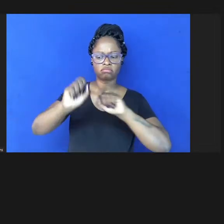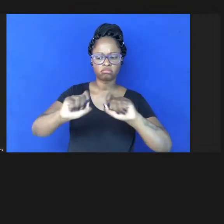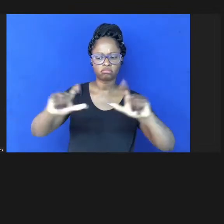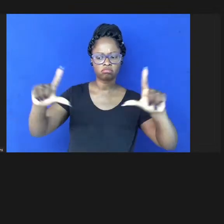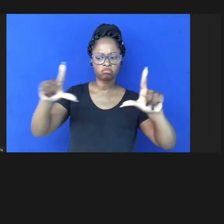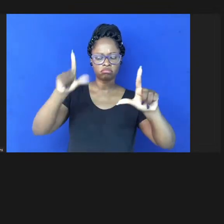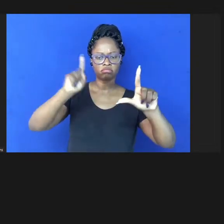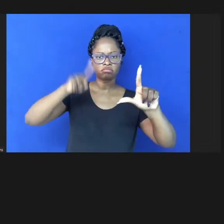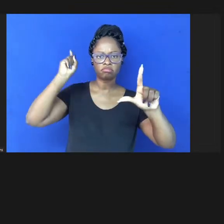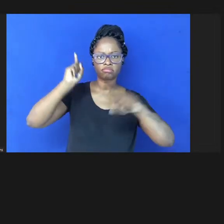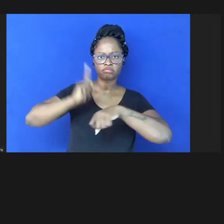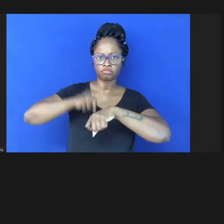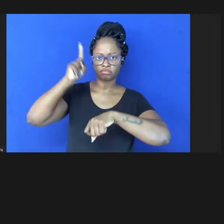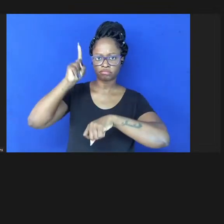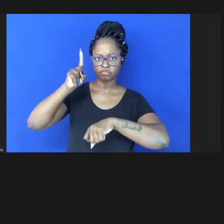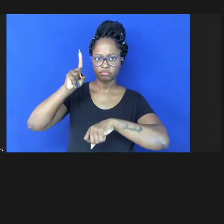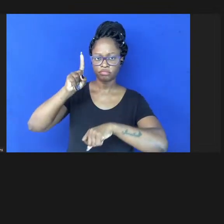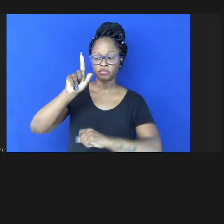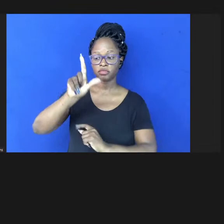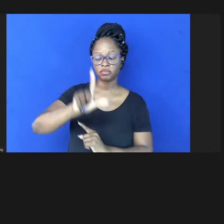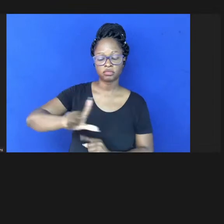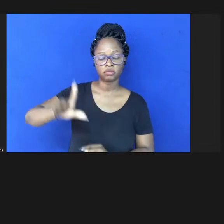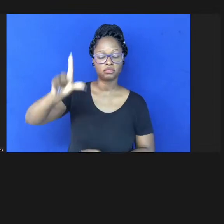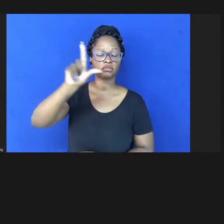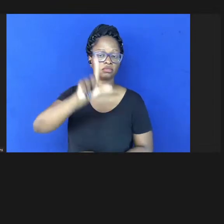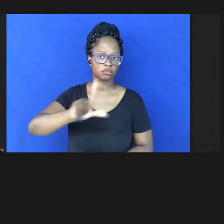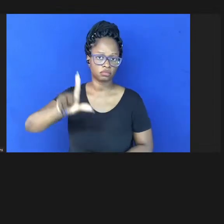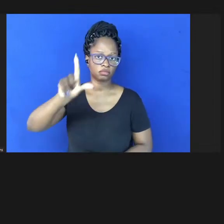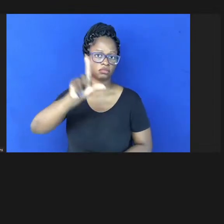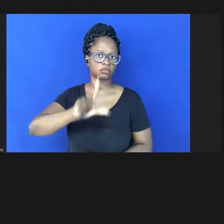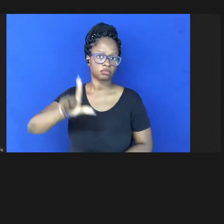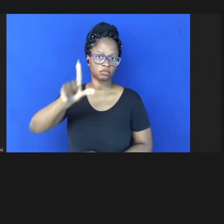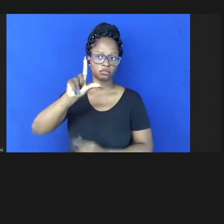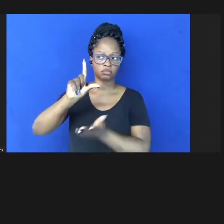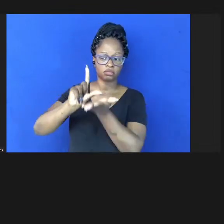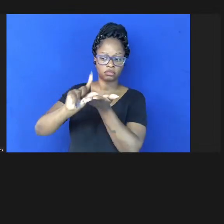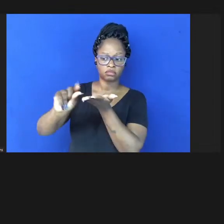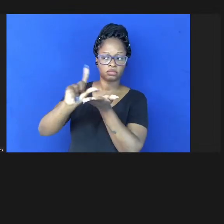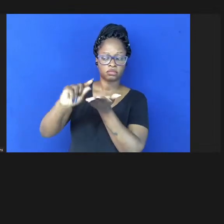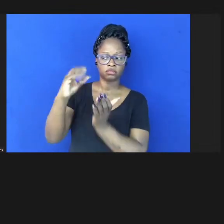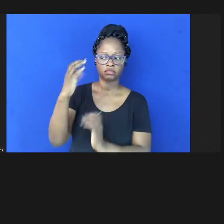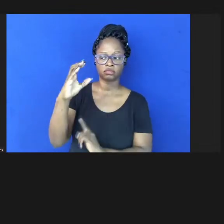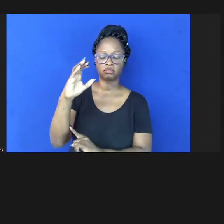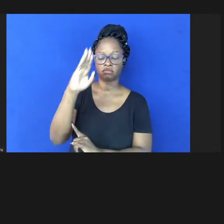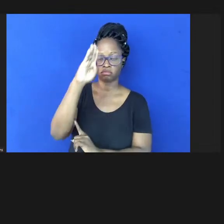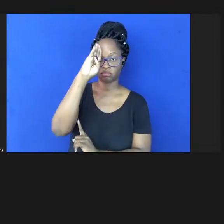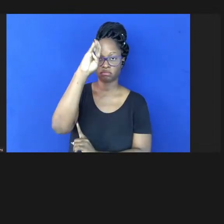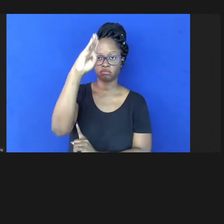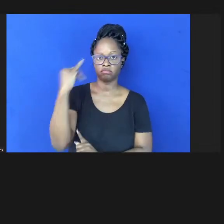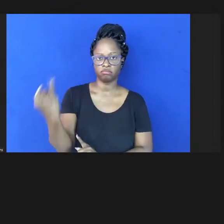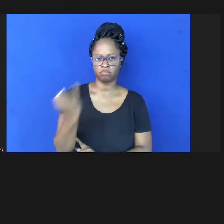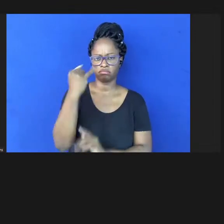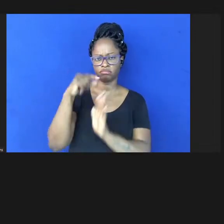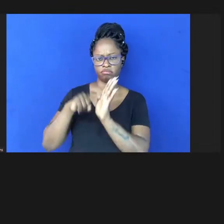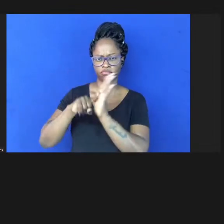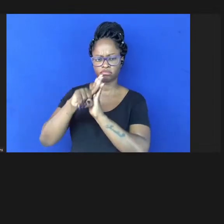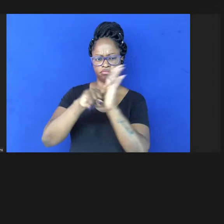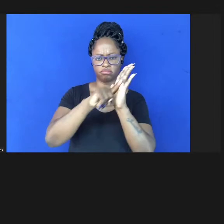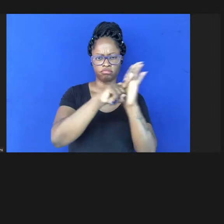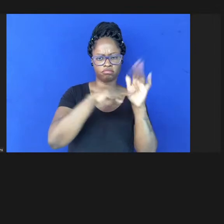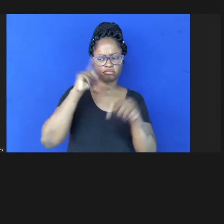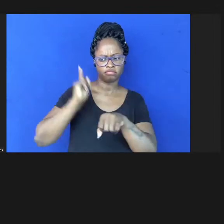a literatura e aos artigos científicos era fundamental para a pesquisa imediata